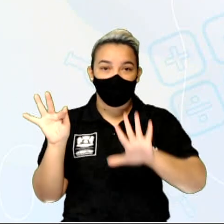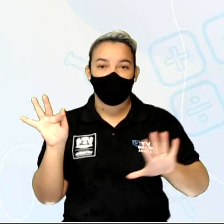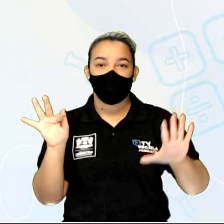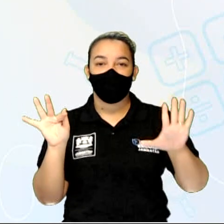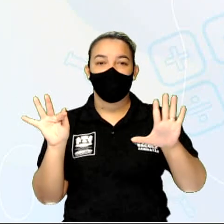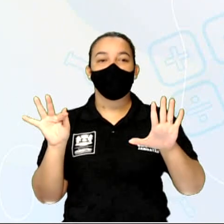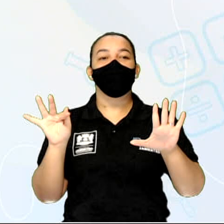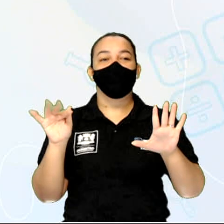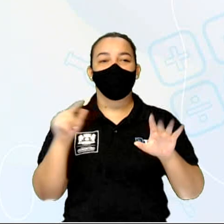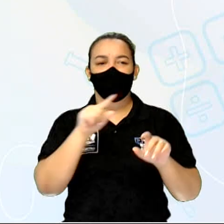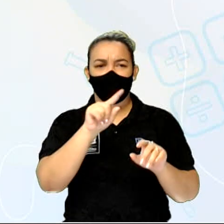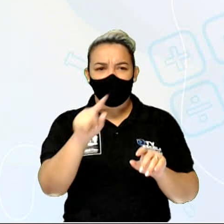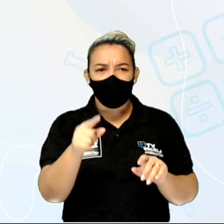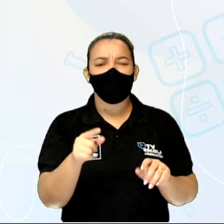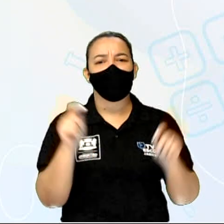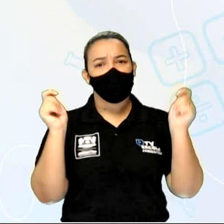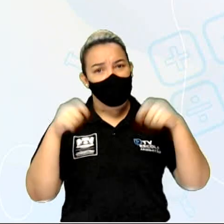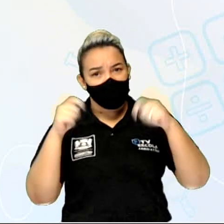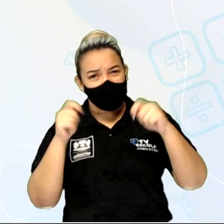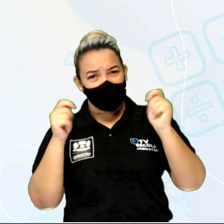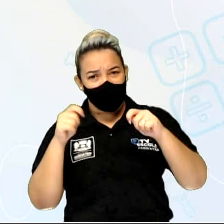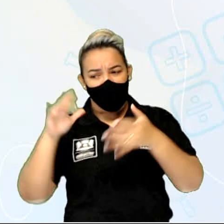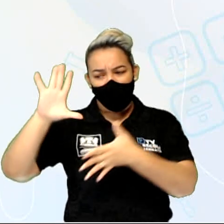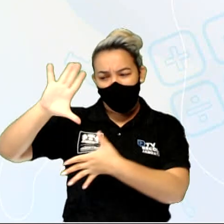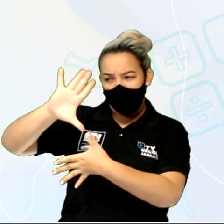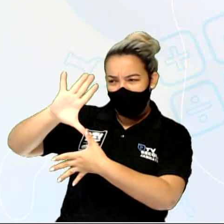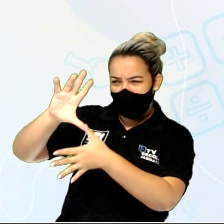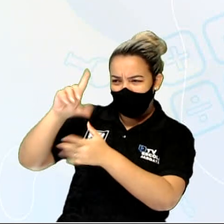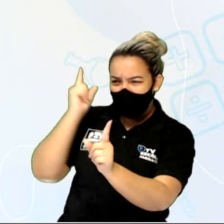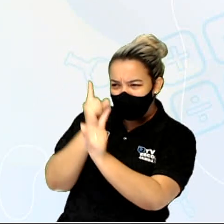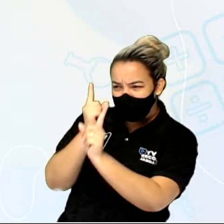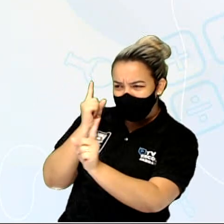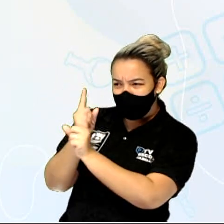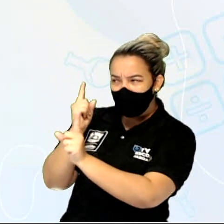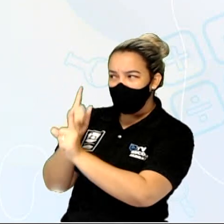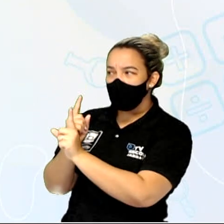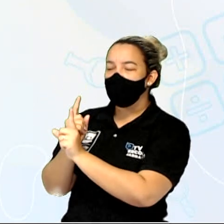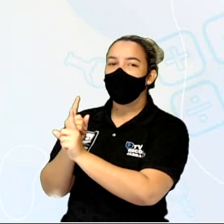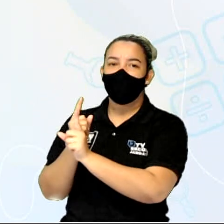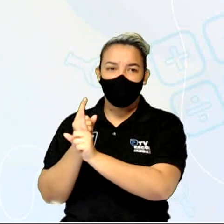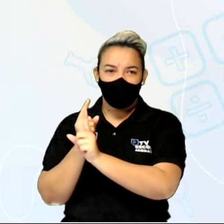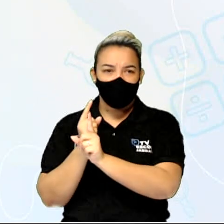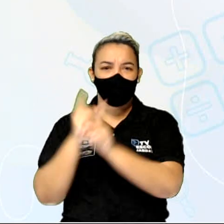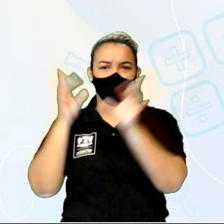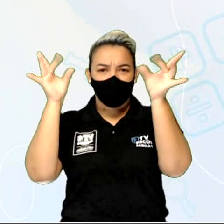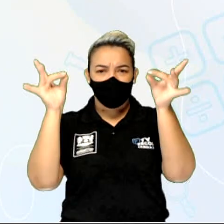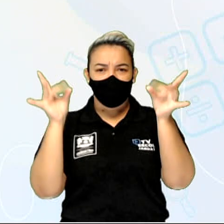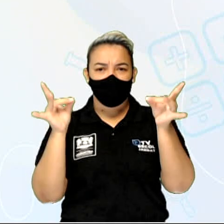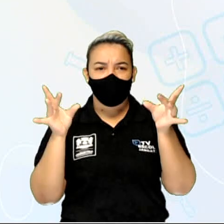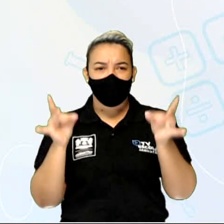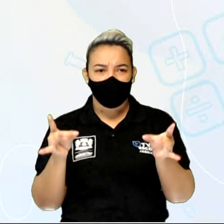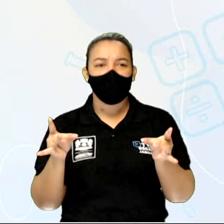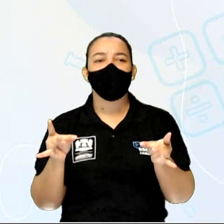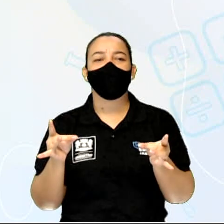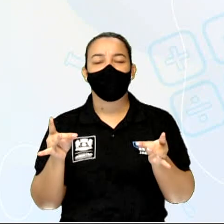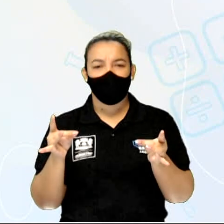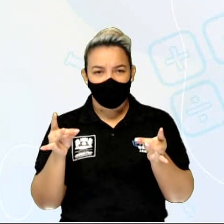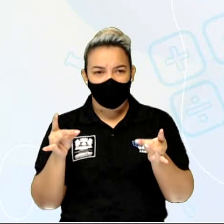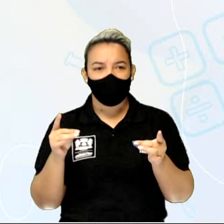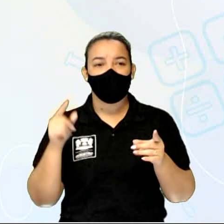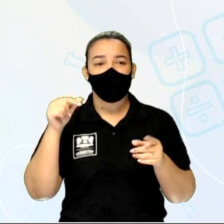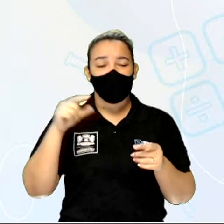que inclusive vocês podem identificar isso aí nos mapas anteriores. Isso aqui é uma descrição. Na Península Itálica, os